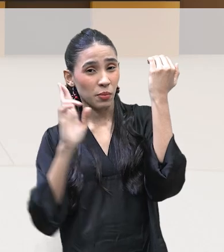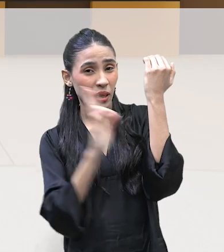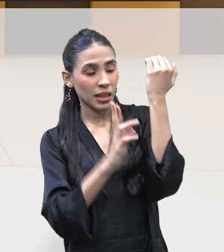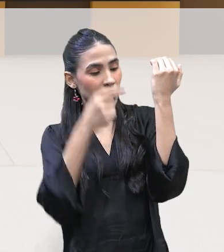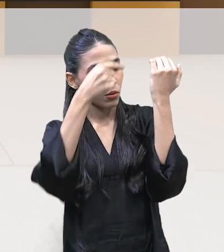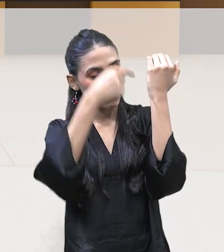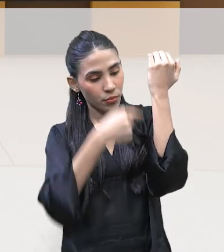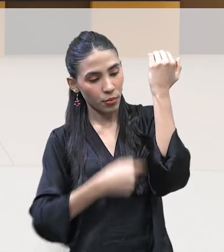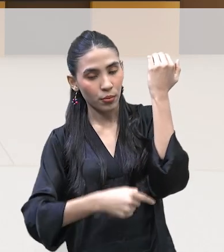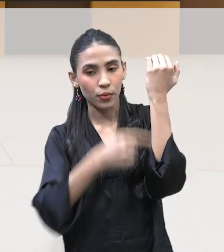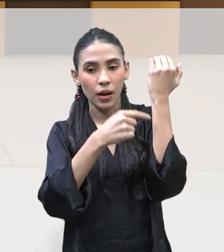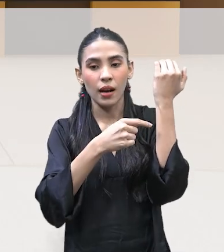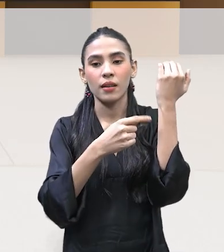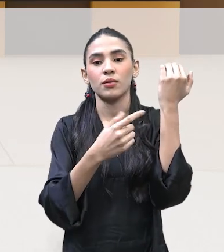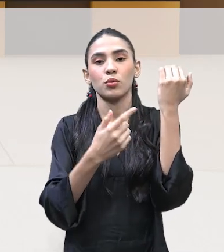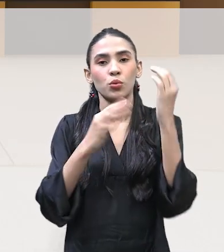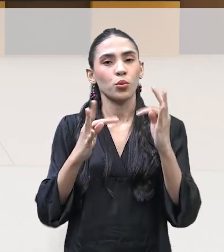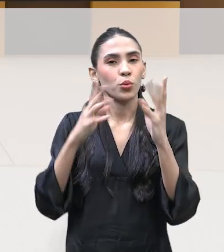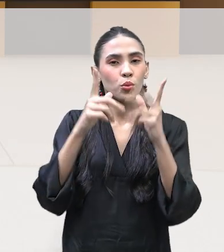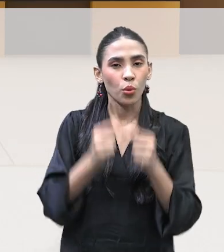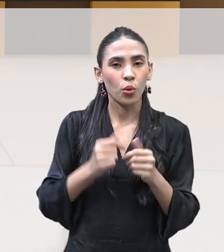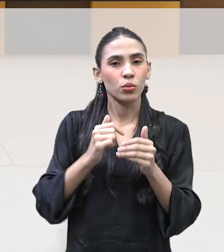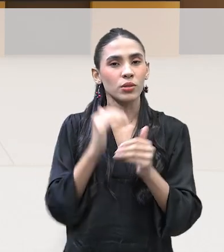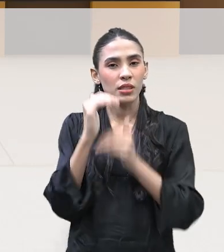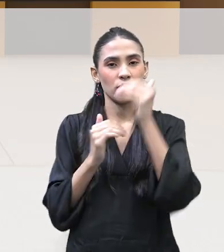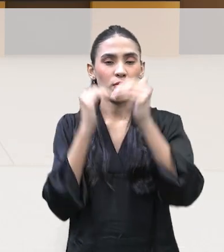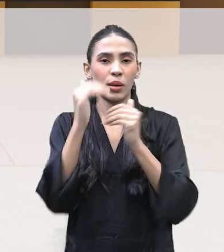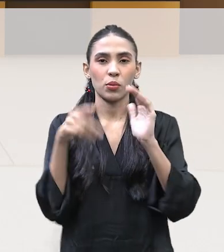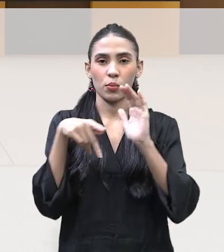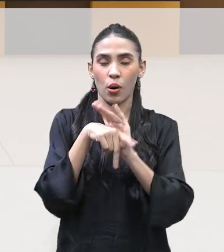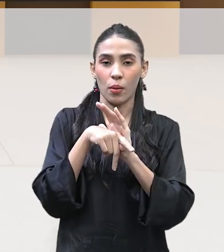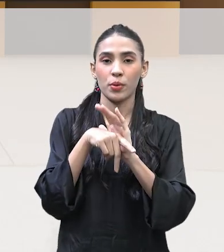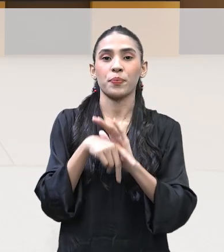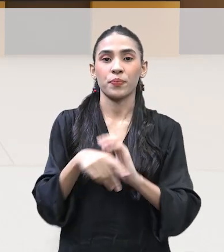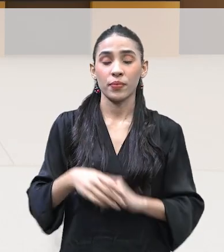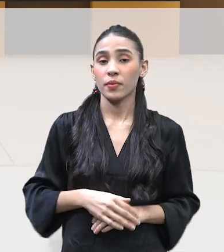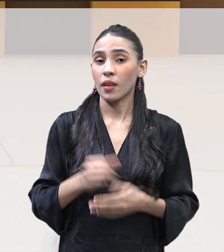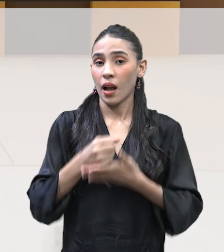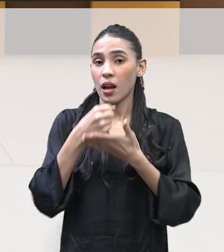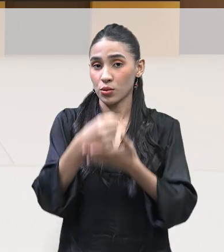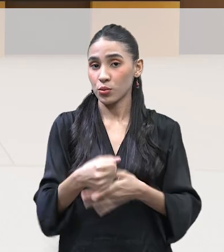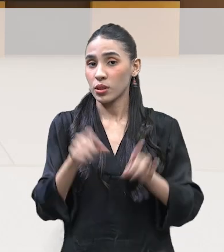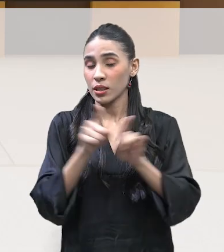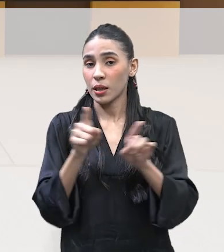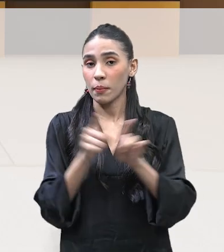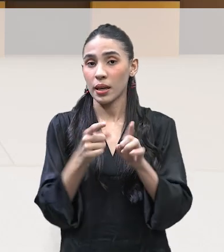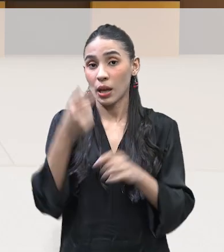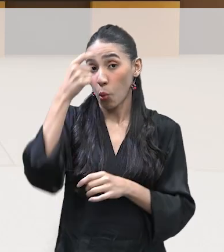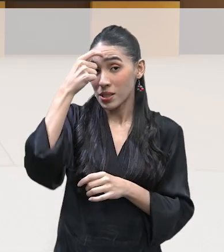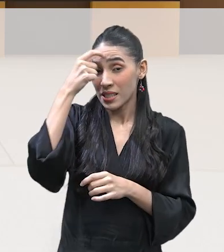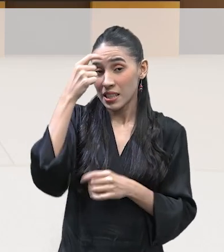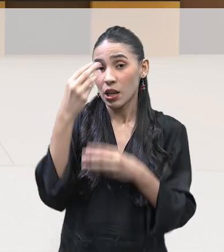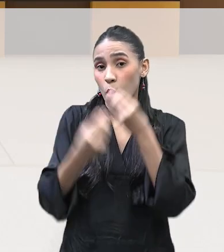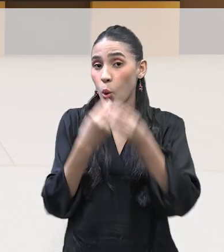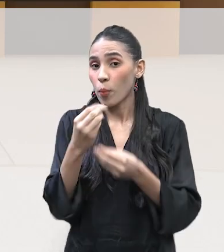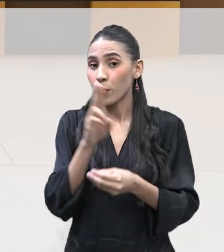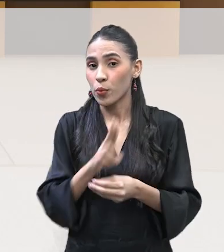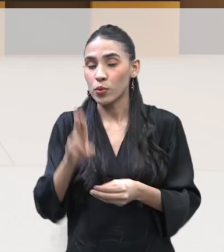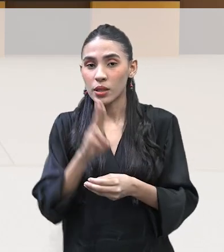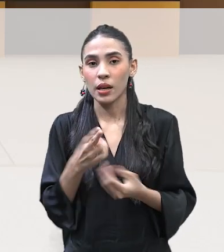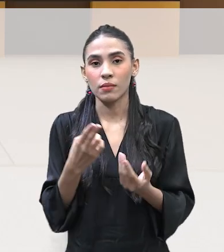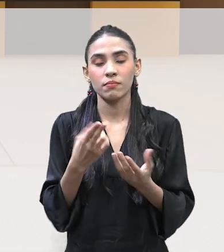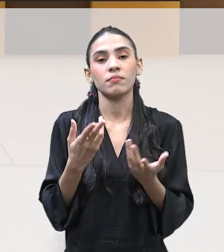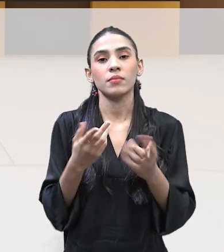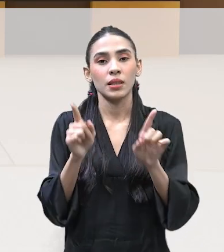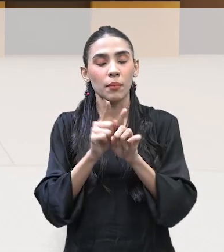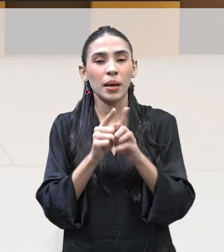respeitando todos, né? Exatamente. O crescimento e tudo mais. Isso ajuda na questão da sustentabilidade. A extração e o uso dos